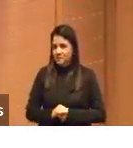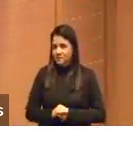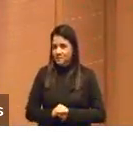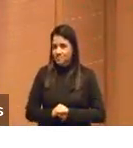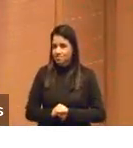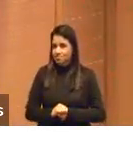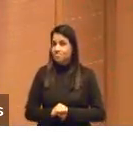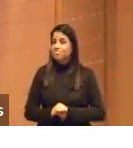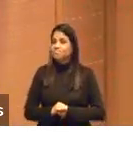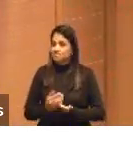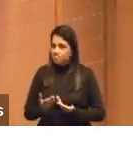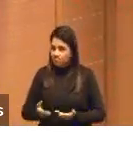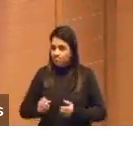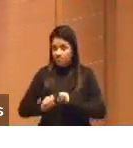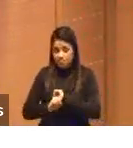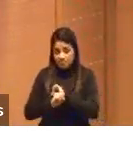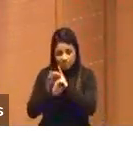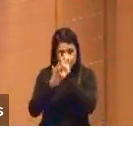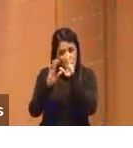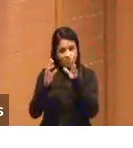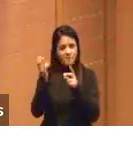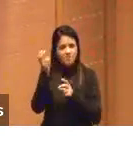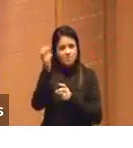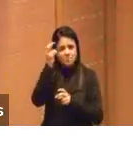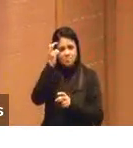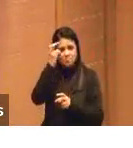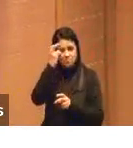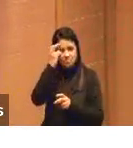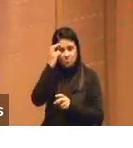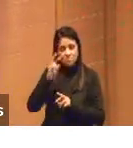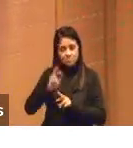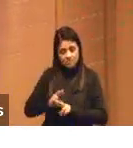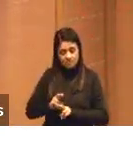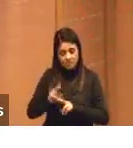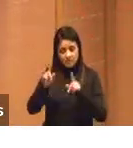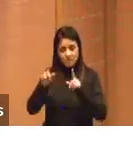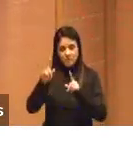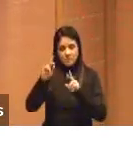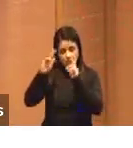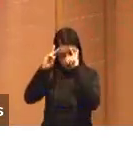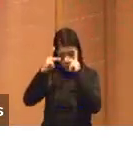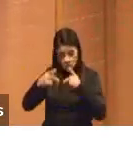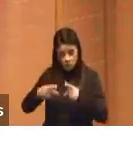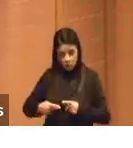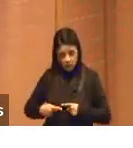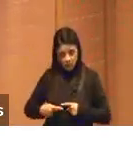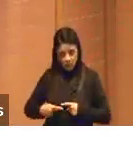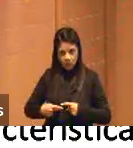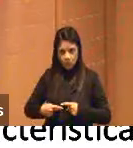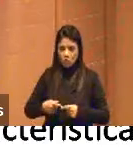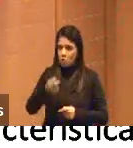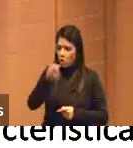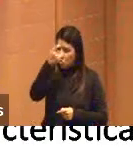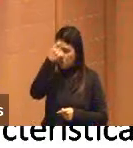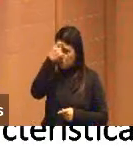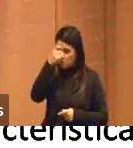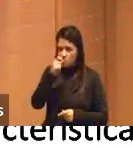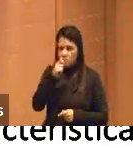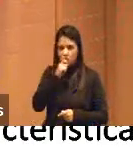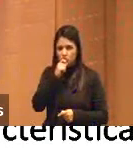É claro que essa inteligência é uma inteligência diferente da do humano. Ela não tem consciência, não tem